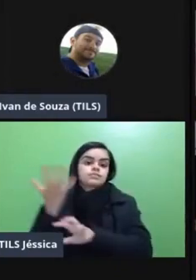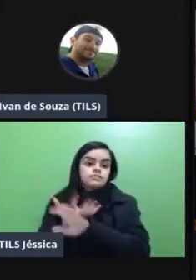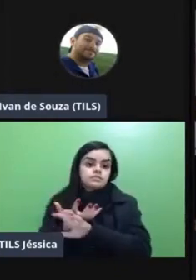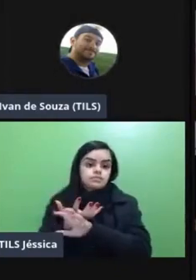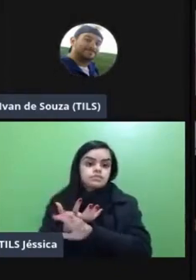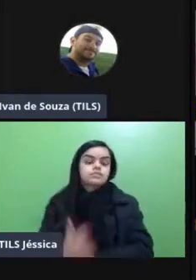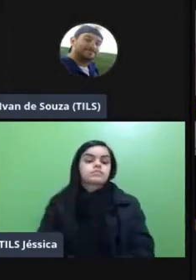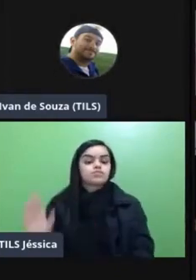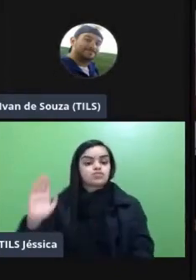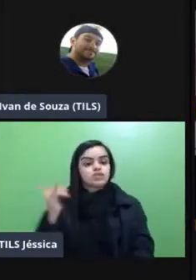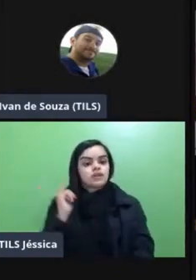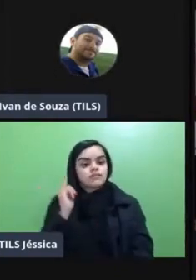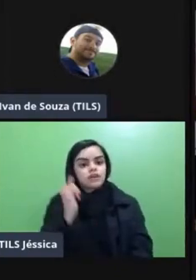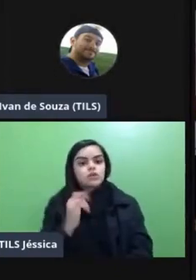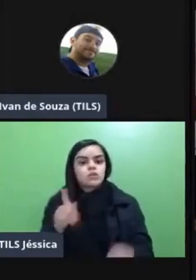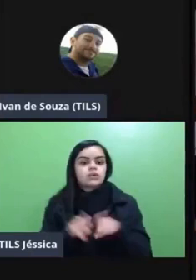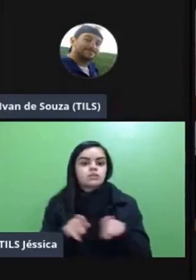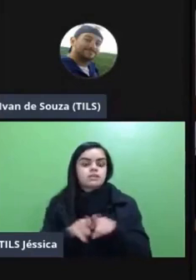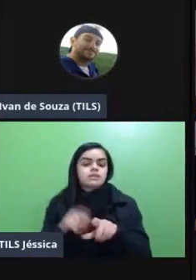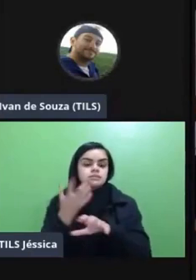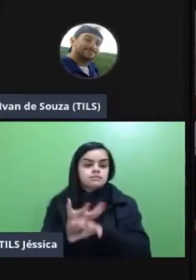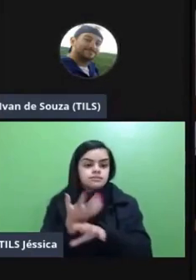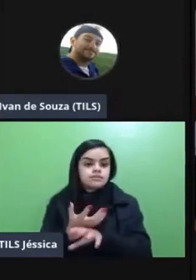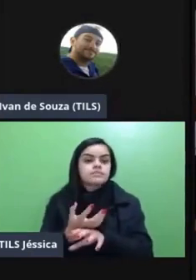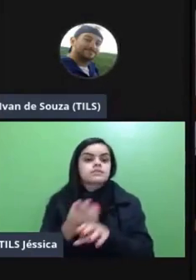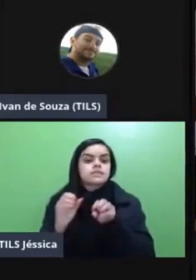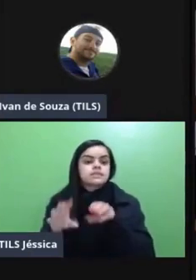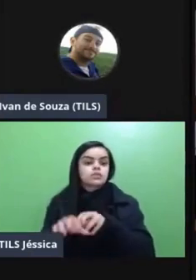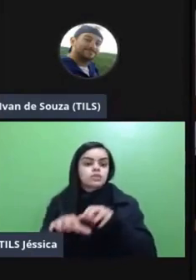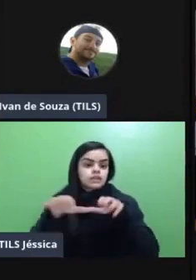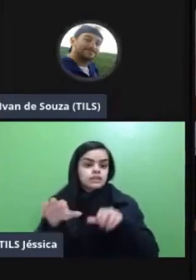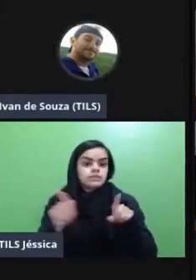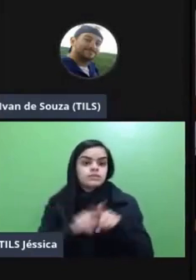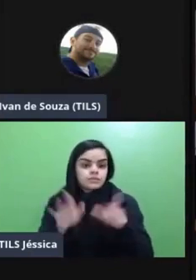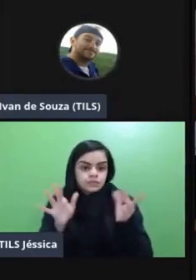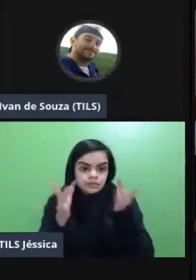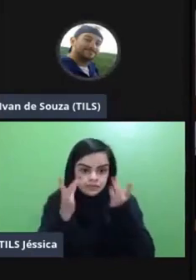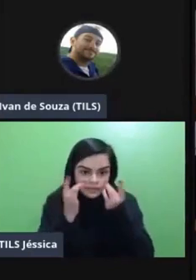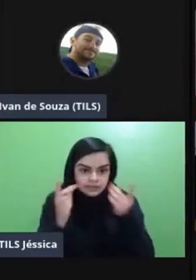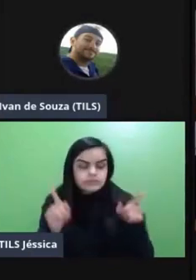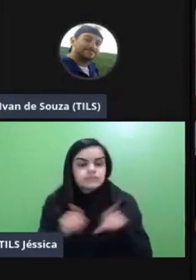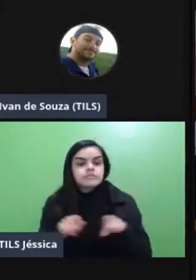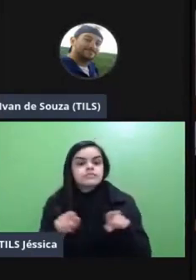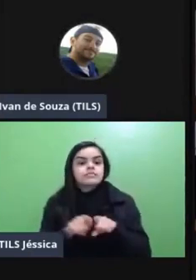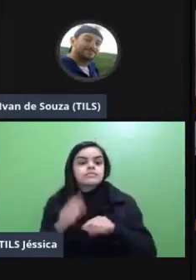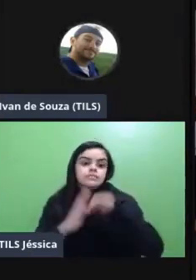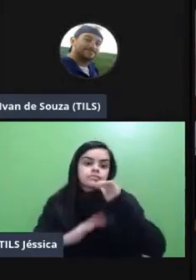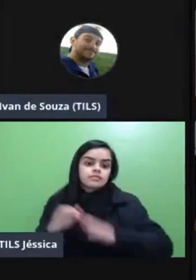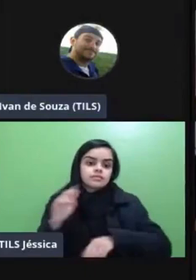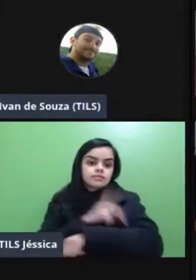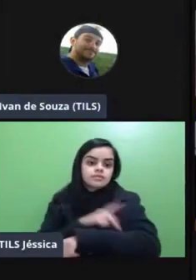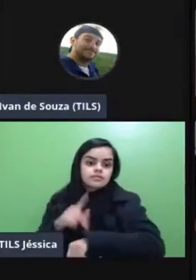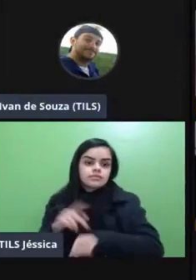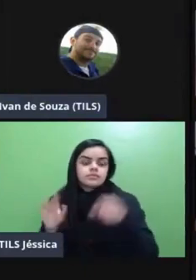Natália comentou né tanto ensino híbrido como ensino remoto o ensino presencial né na nossa prática pedagógica o